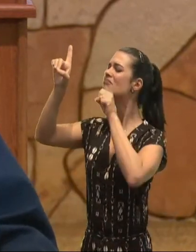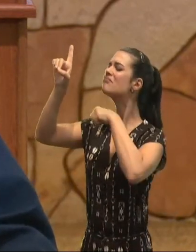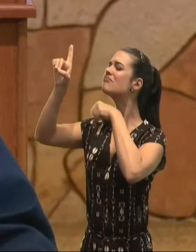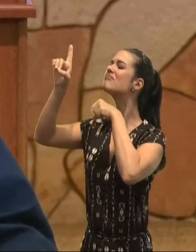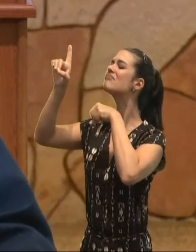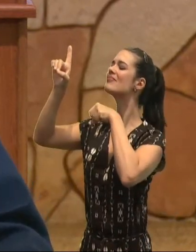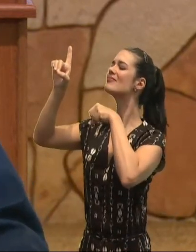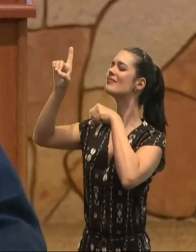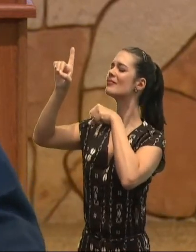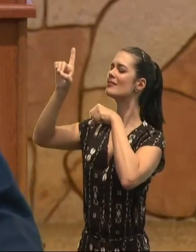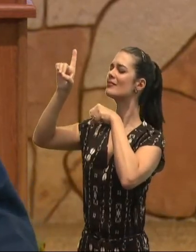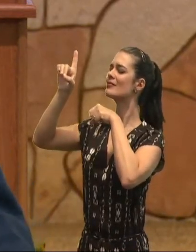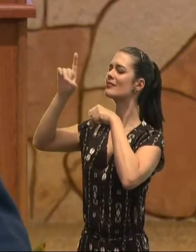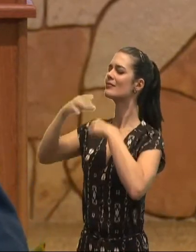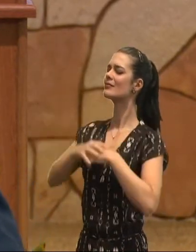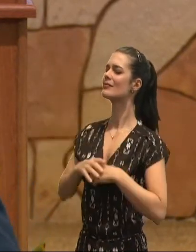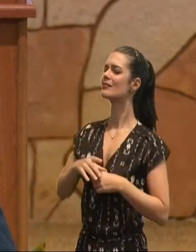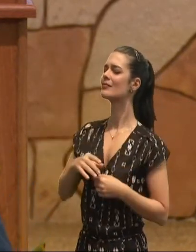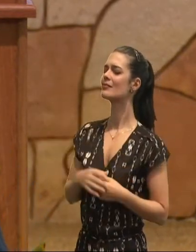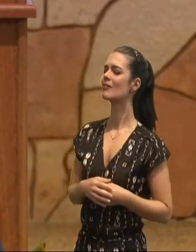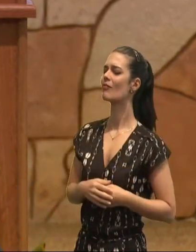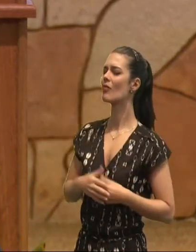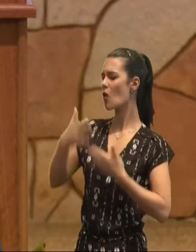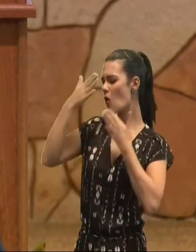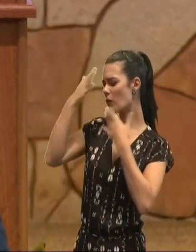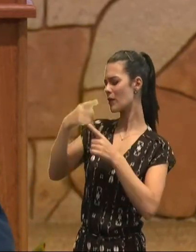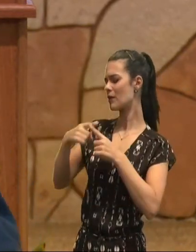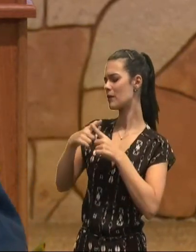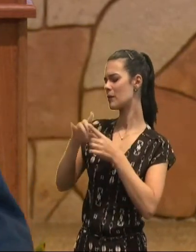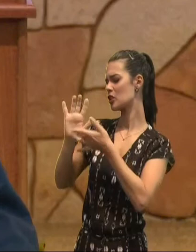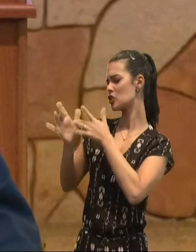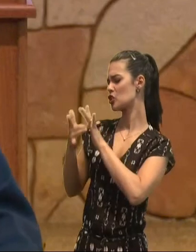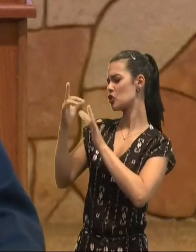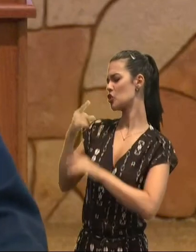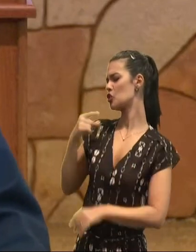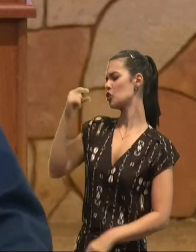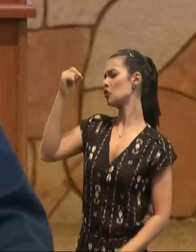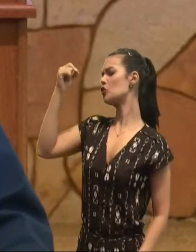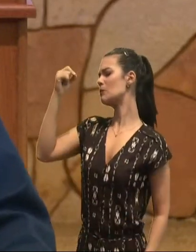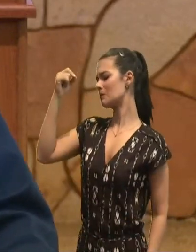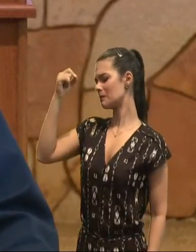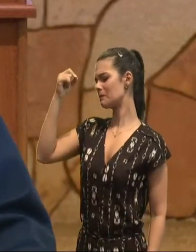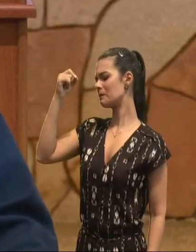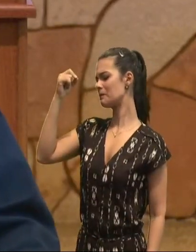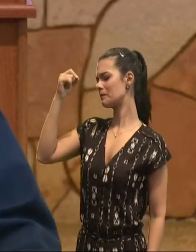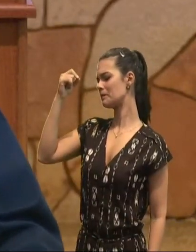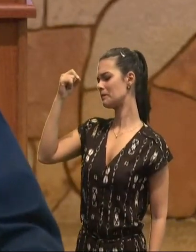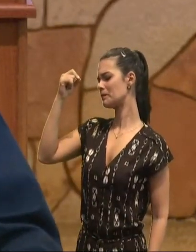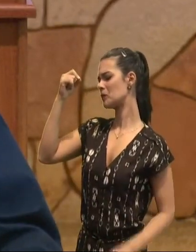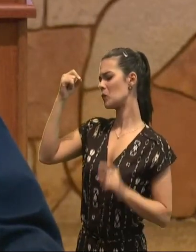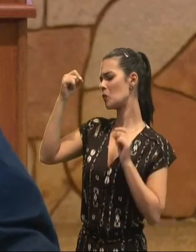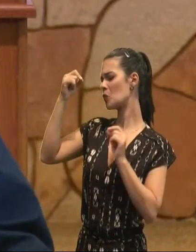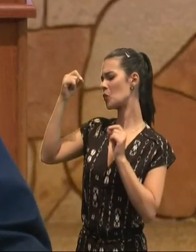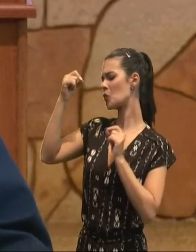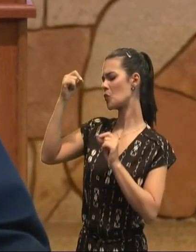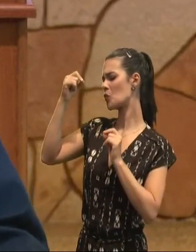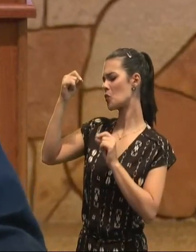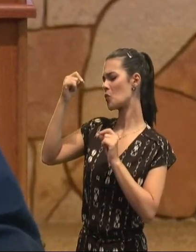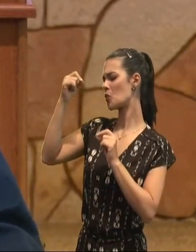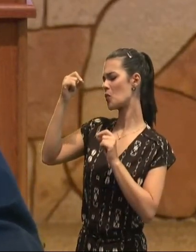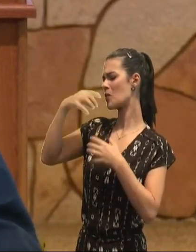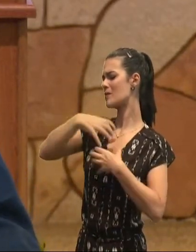obrigado Senhor, porque a nossa vocação, em Jesus, o nosso chamado, em Jesus, é um chamado, de